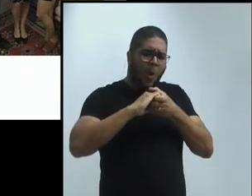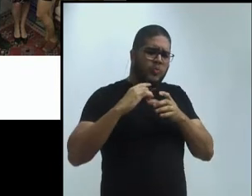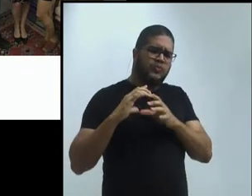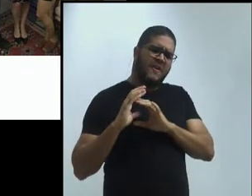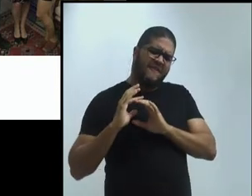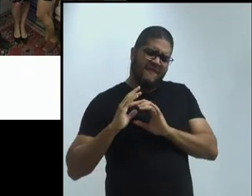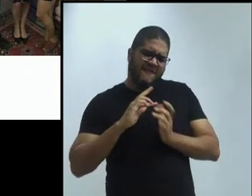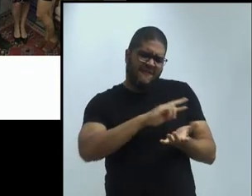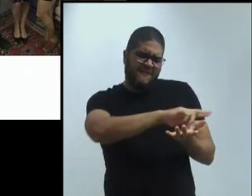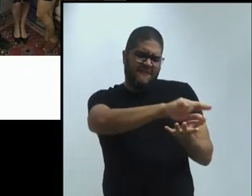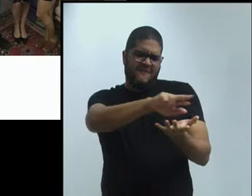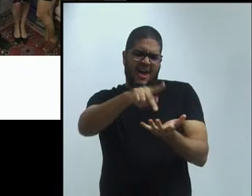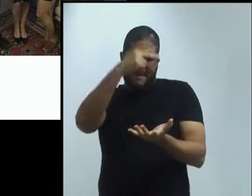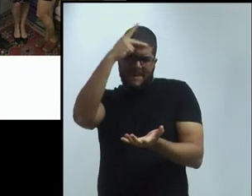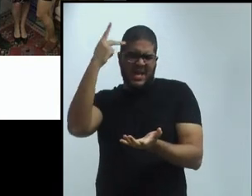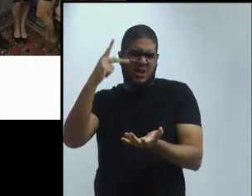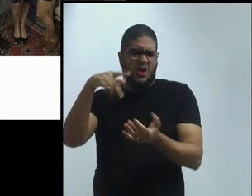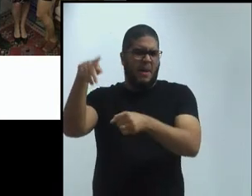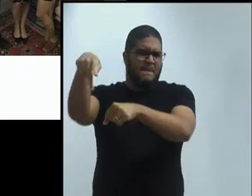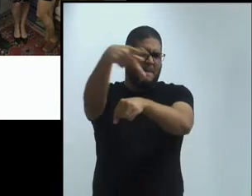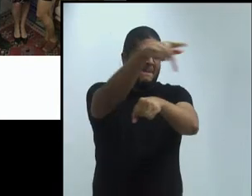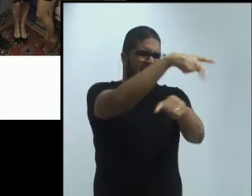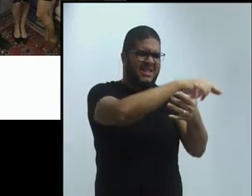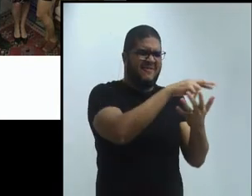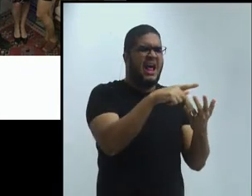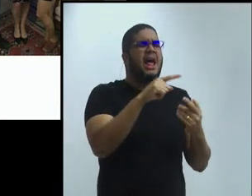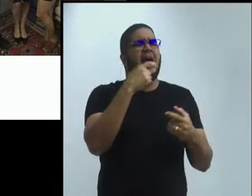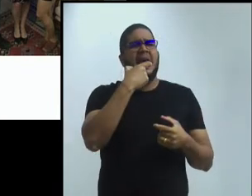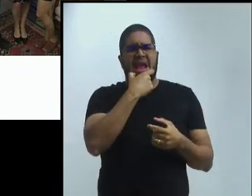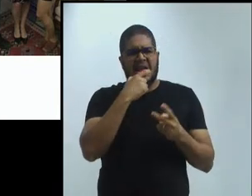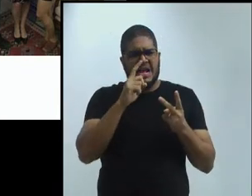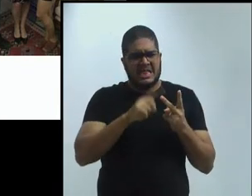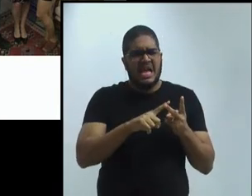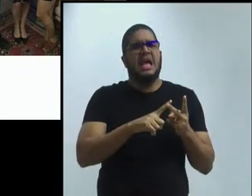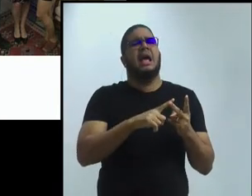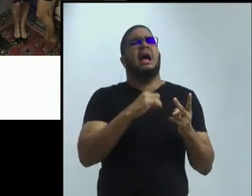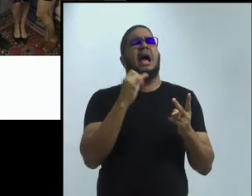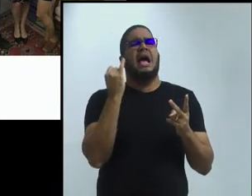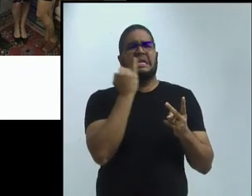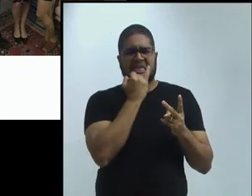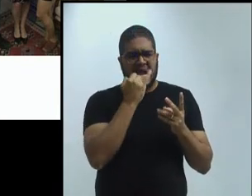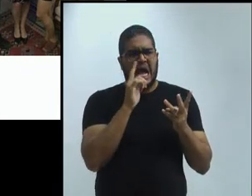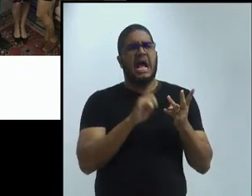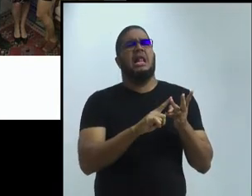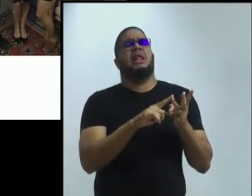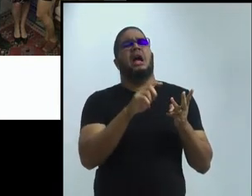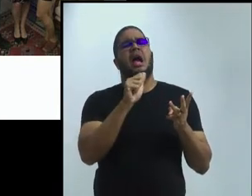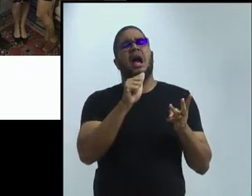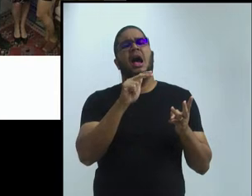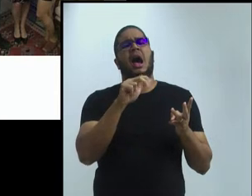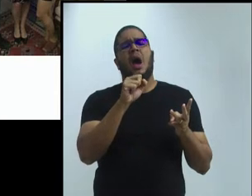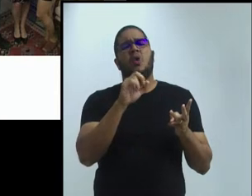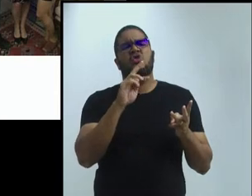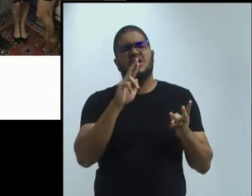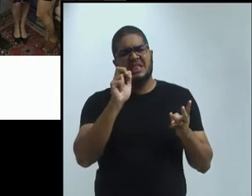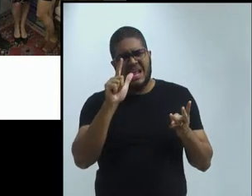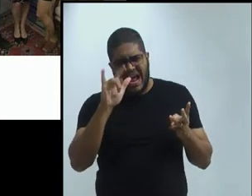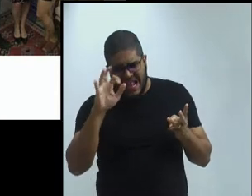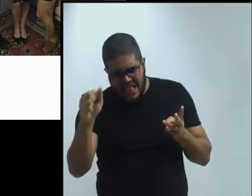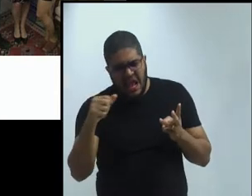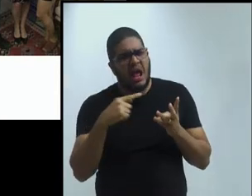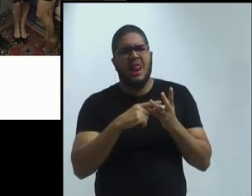da Inglaterra, com gente da Austrália, que nós fizemos no Congresso da AILA em